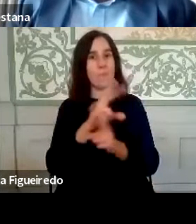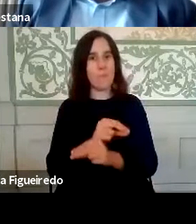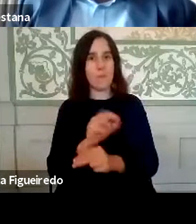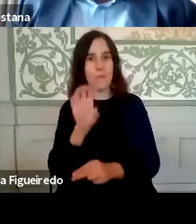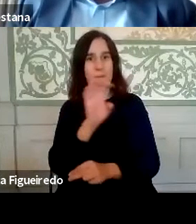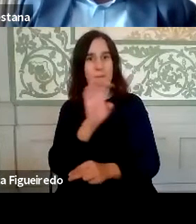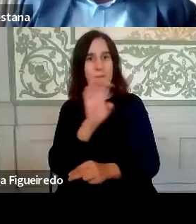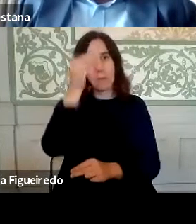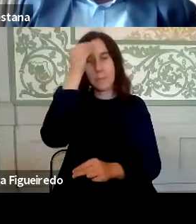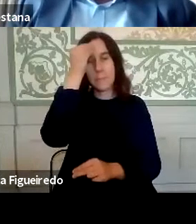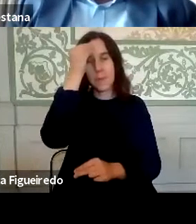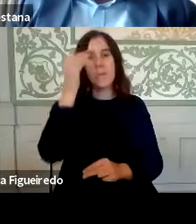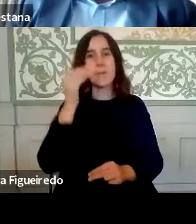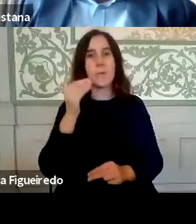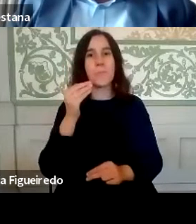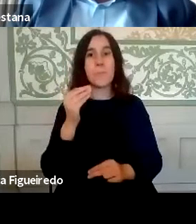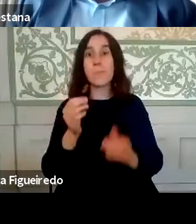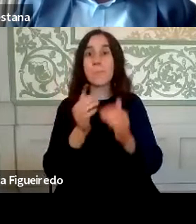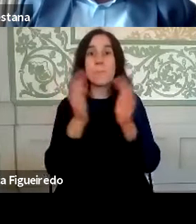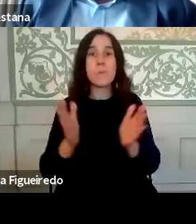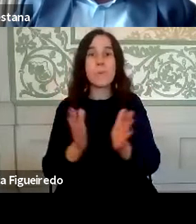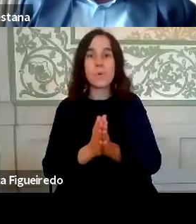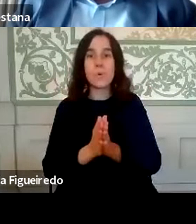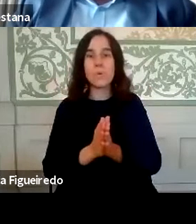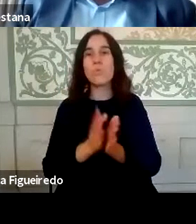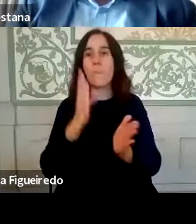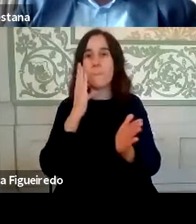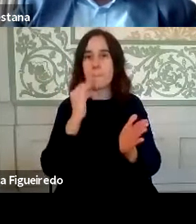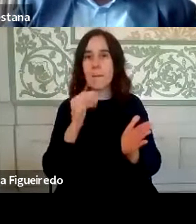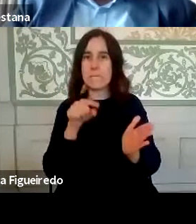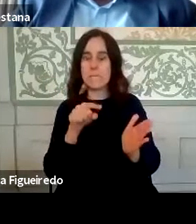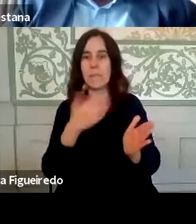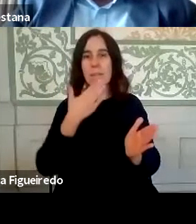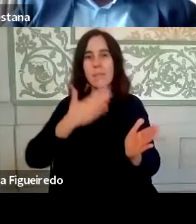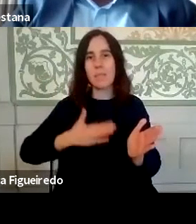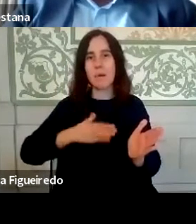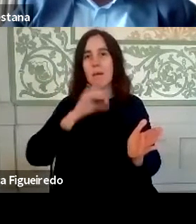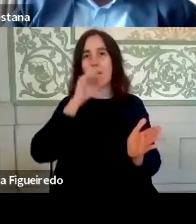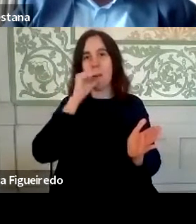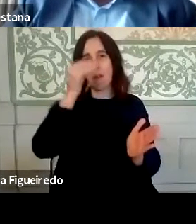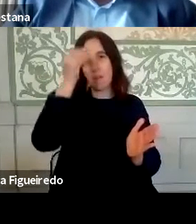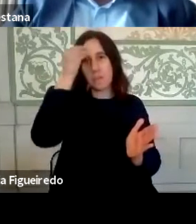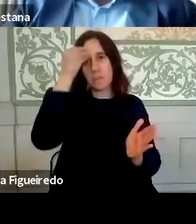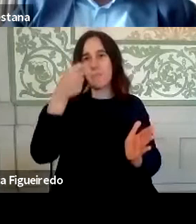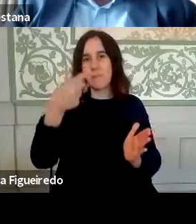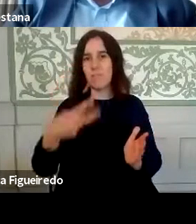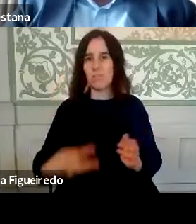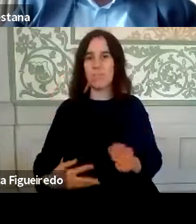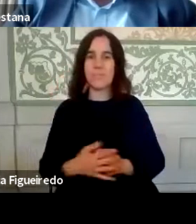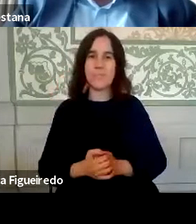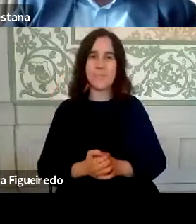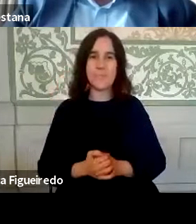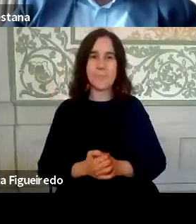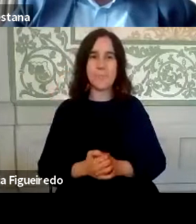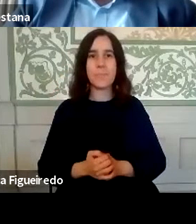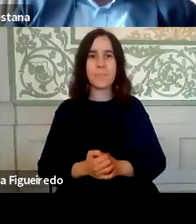aprendizagem para todos e eu acho que podemos tirar daqui várias lições. Diga